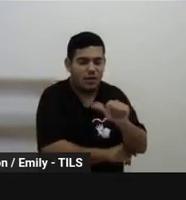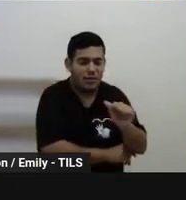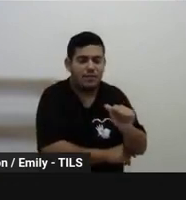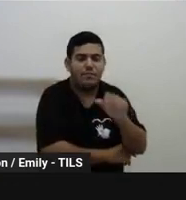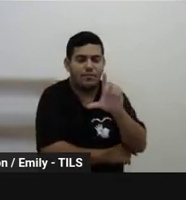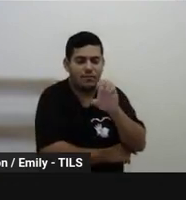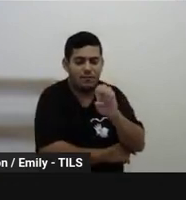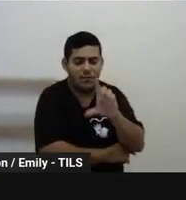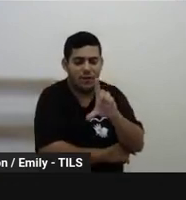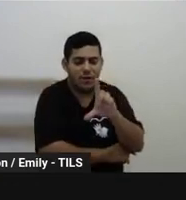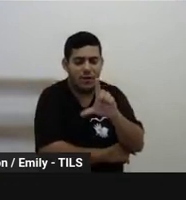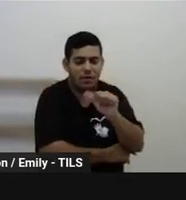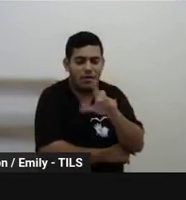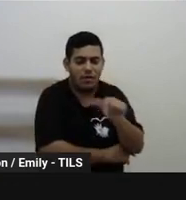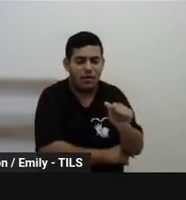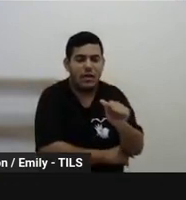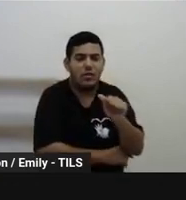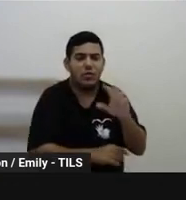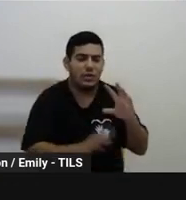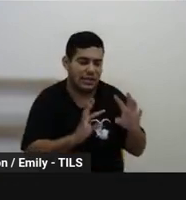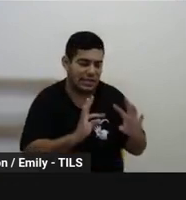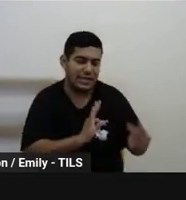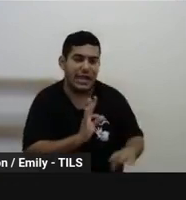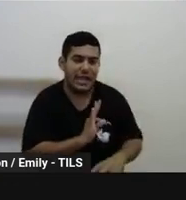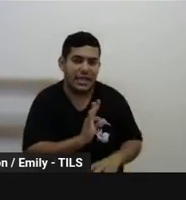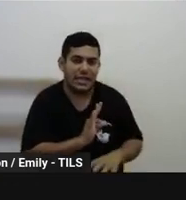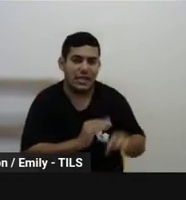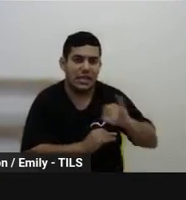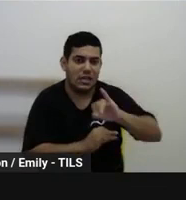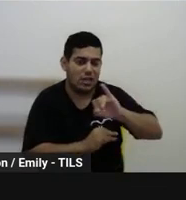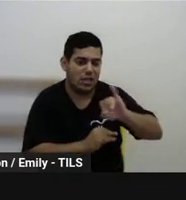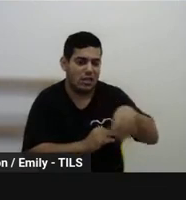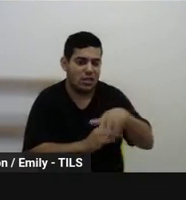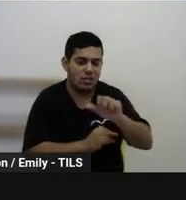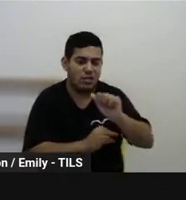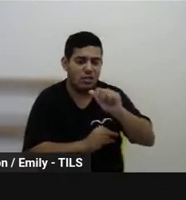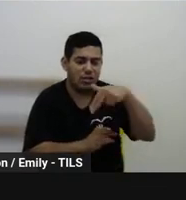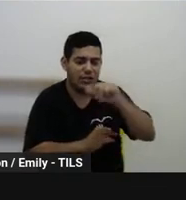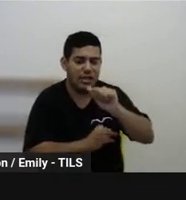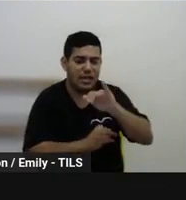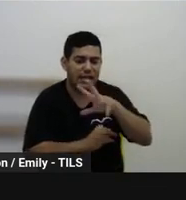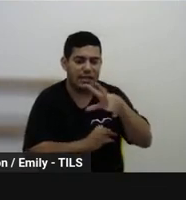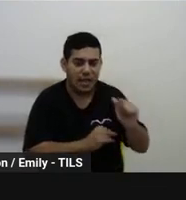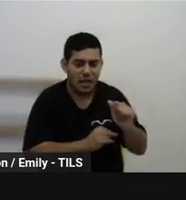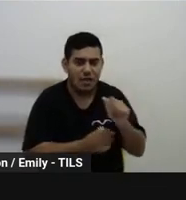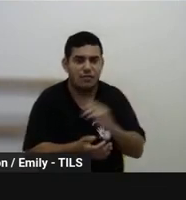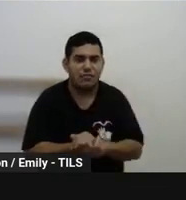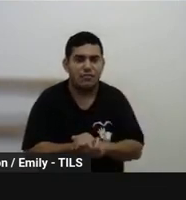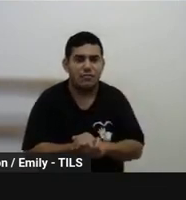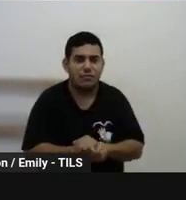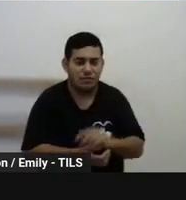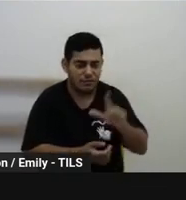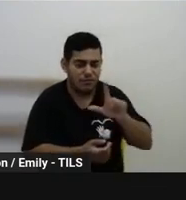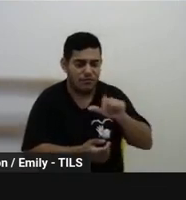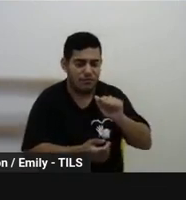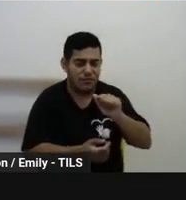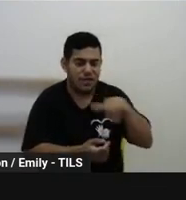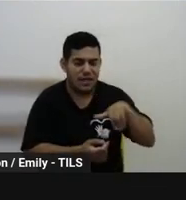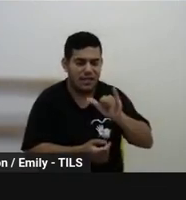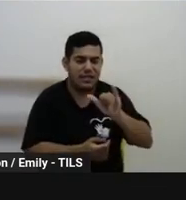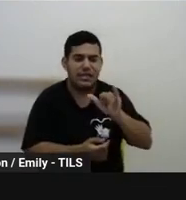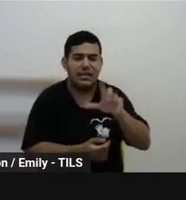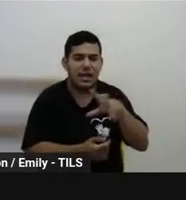do NUTEC, nós temos Janaína Gelma, também temos a participação de Laíla Araújo,